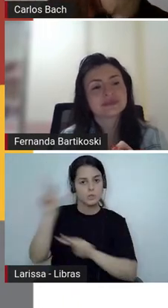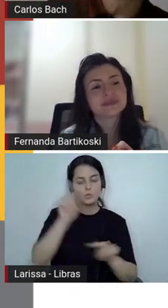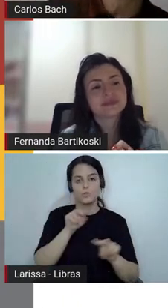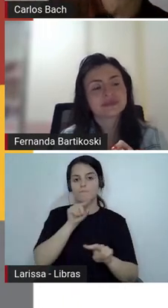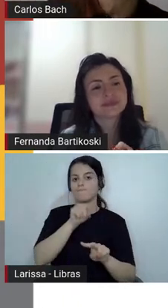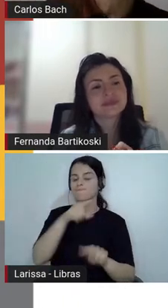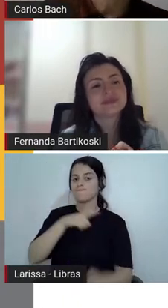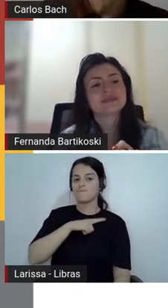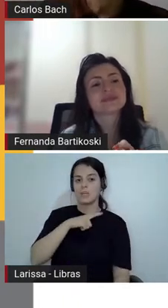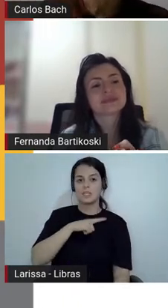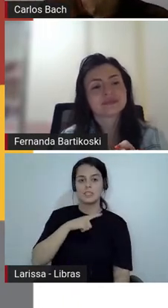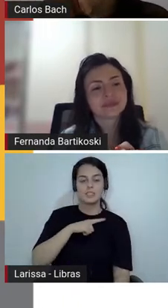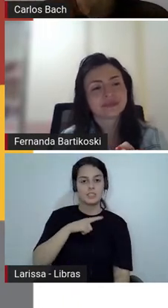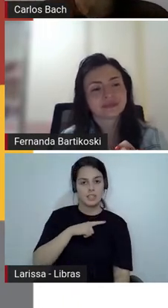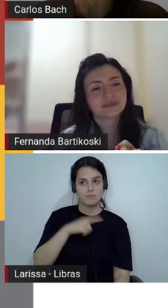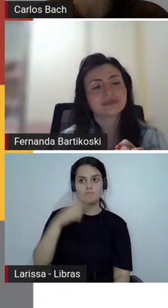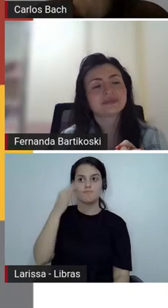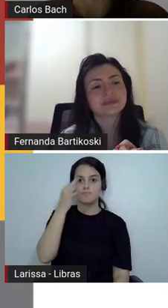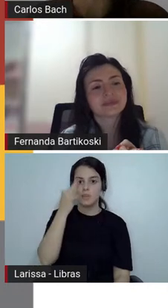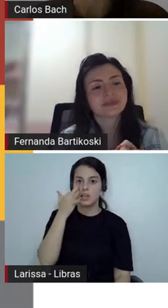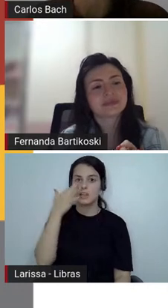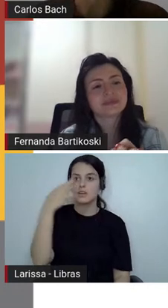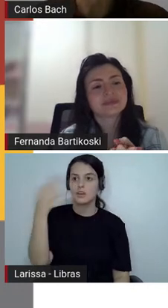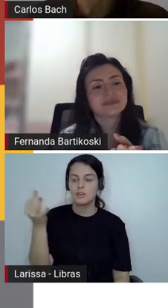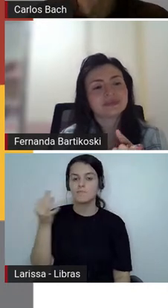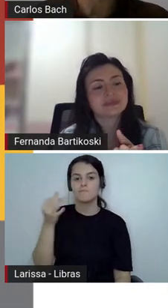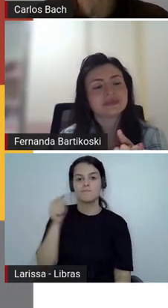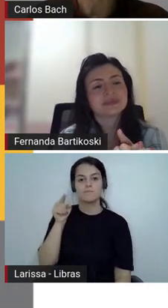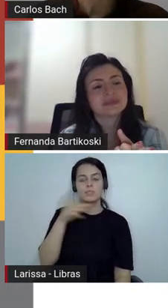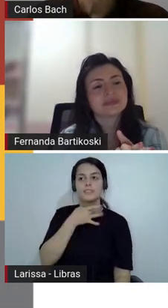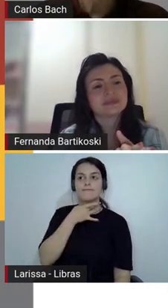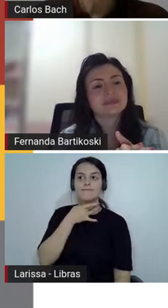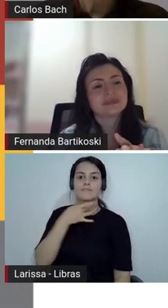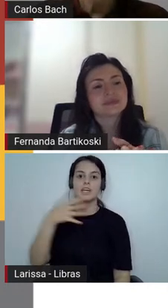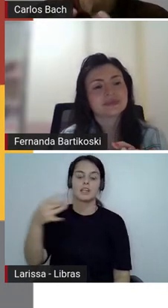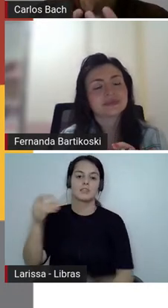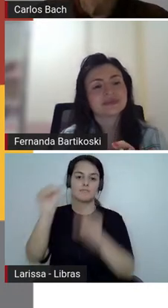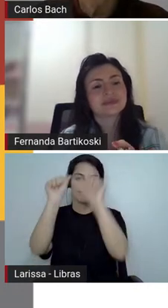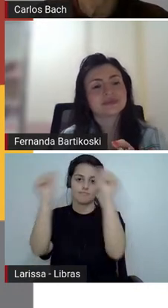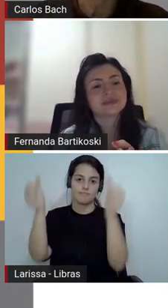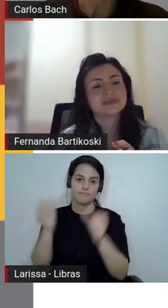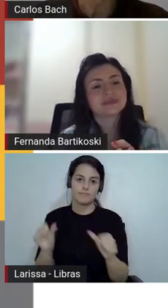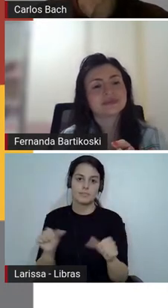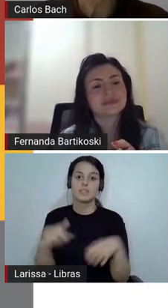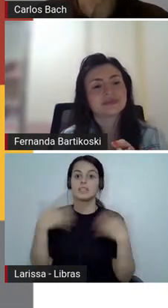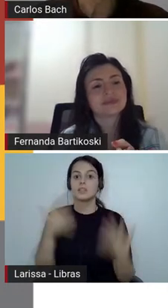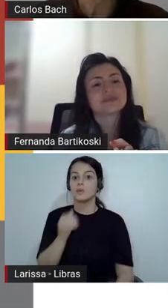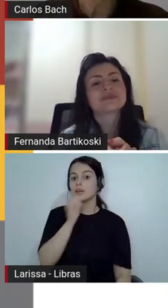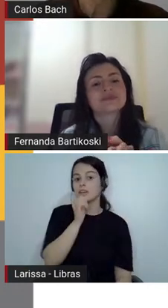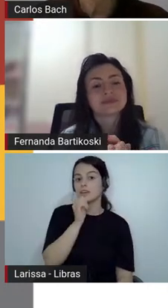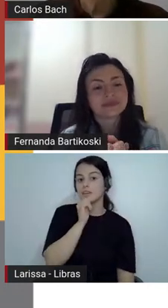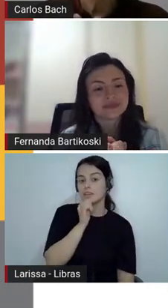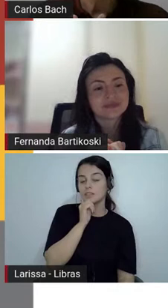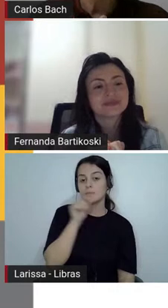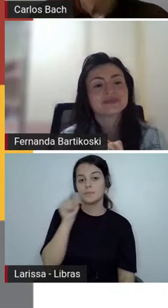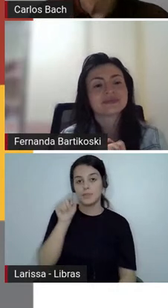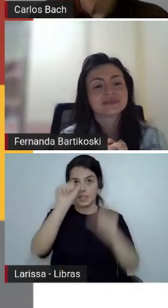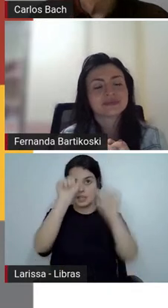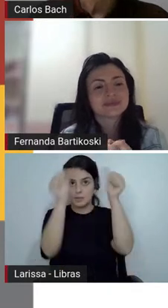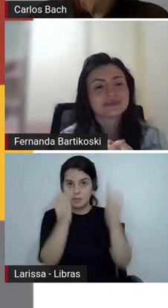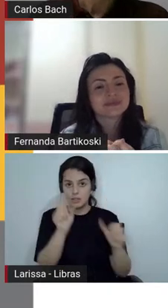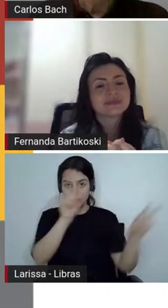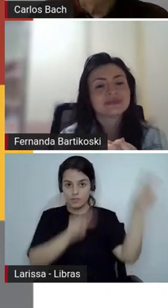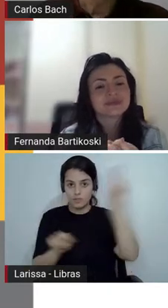esse visual junto com a leitura literária e que também é uma arte como é que a gente